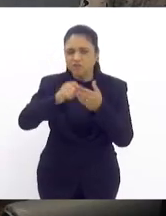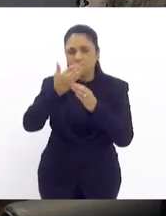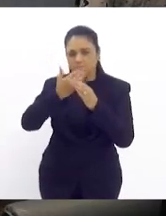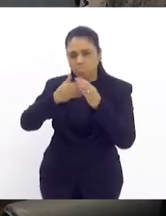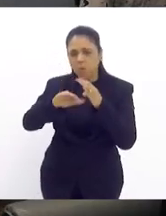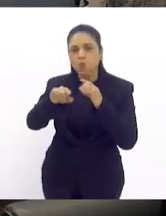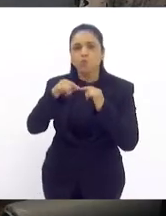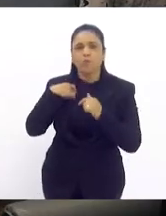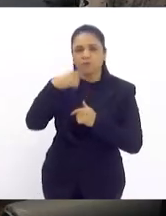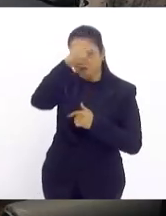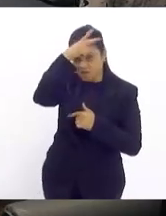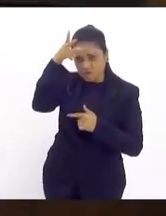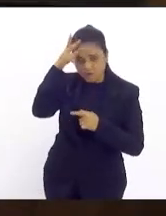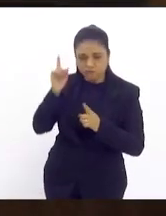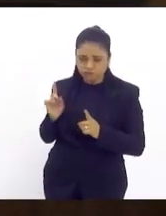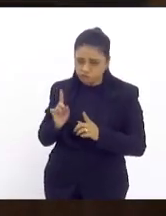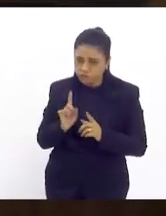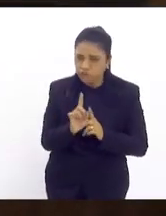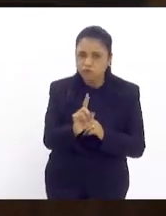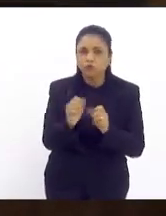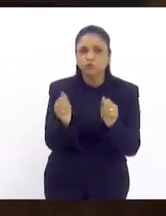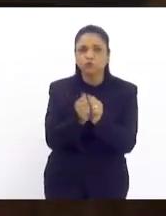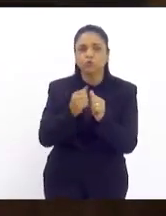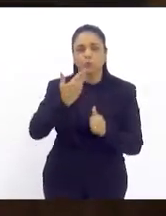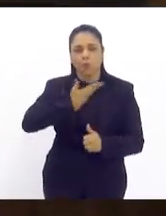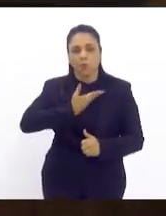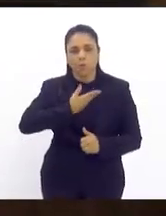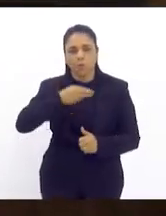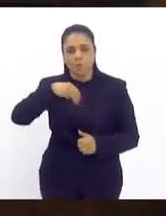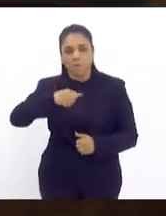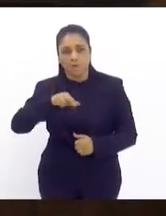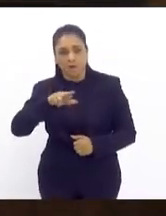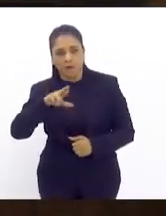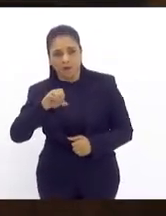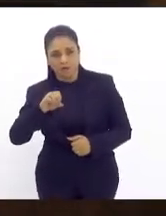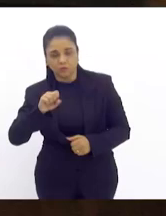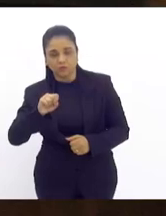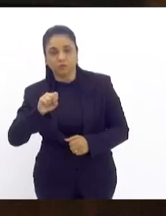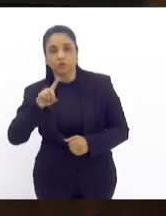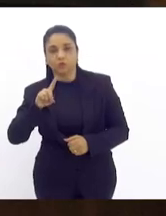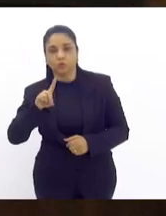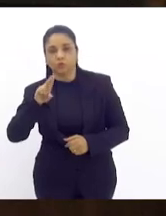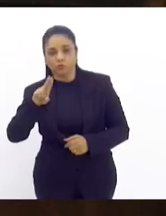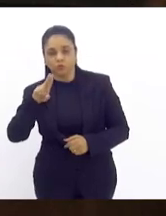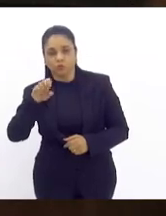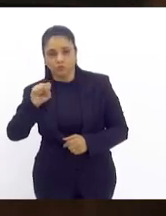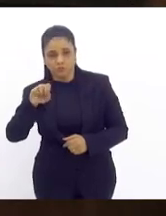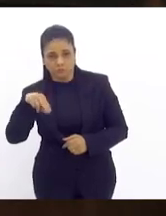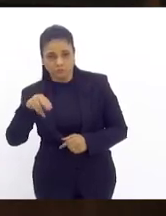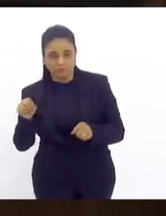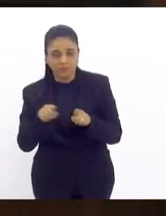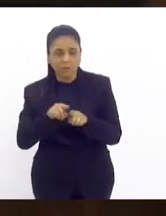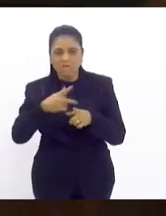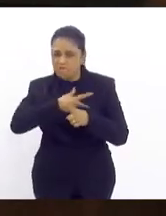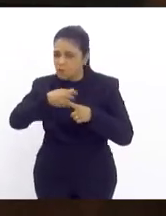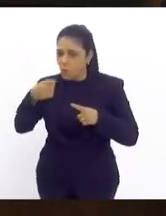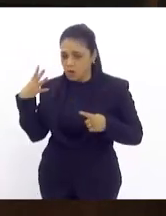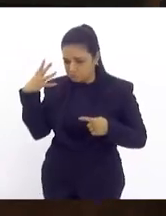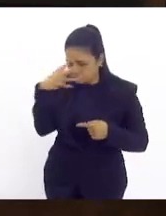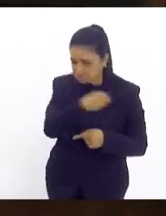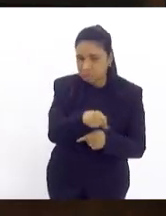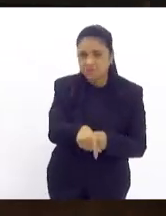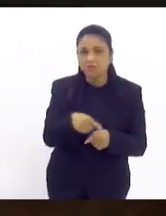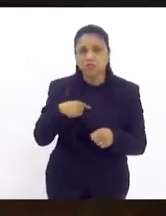estive lá com o meu companheiro Marcos Lucena e, olha, que vitória bonita que outros oprimidos,